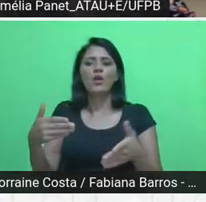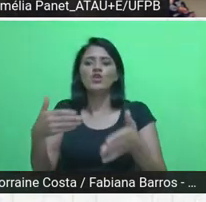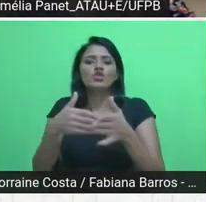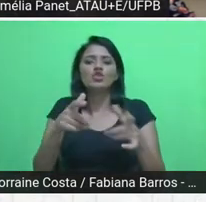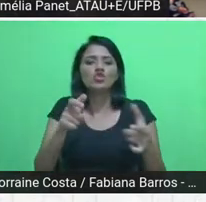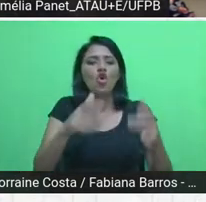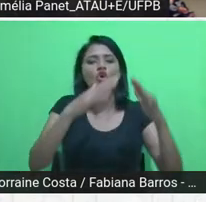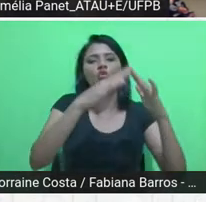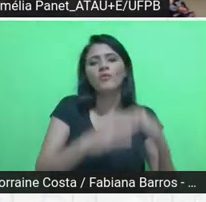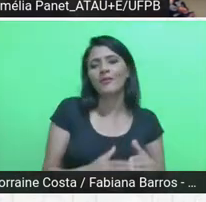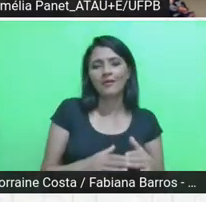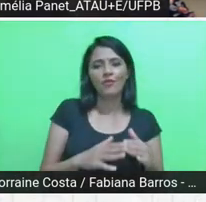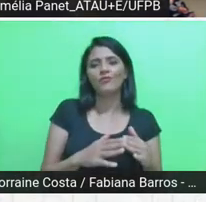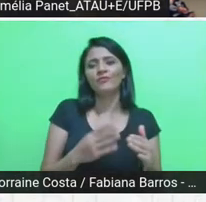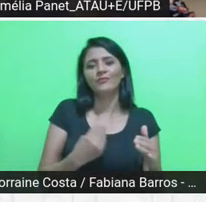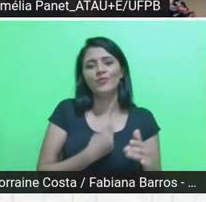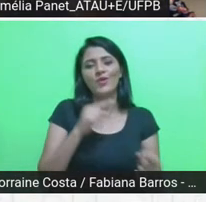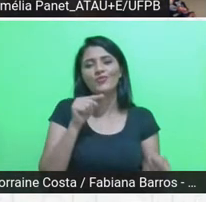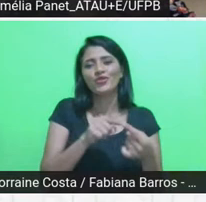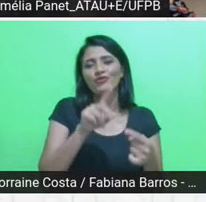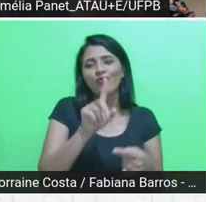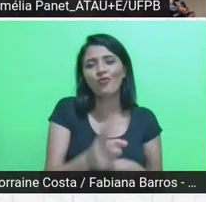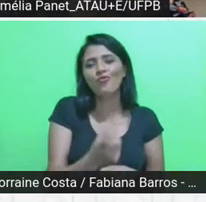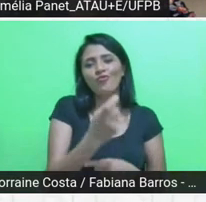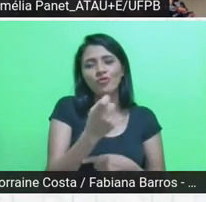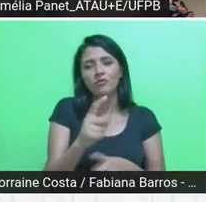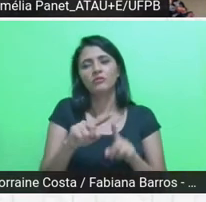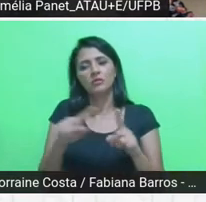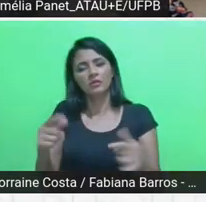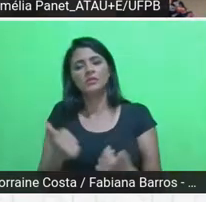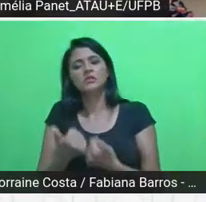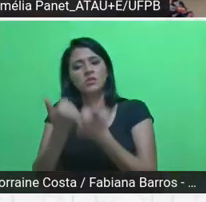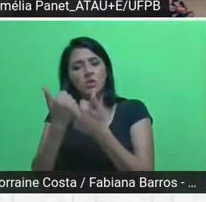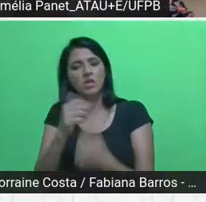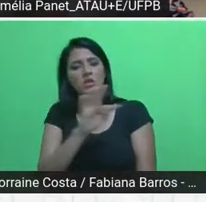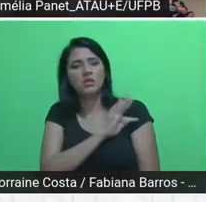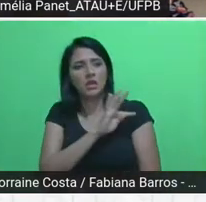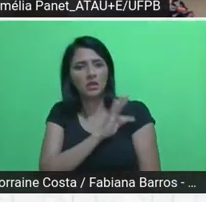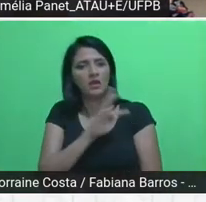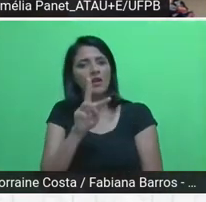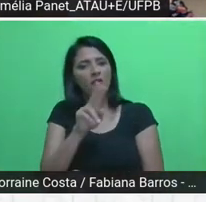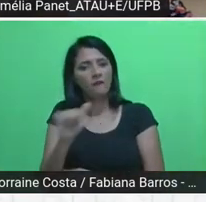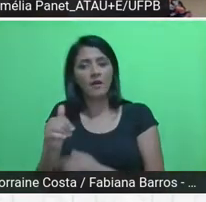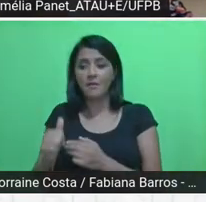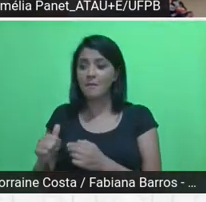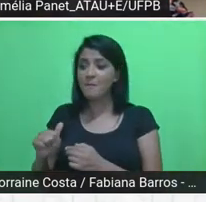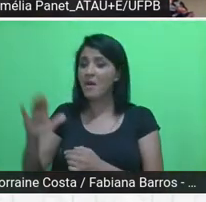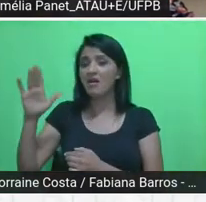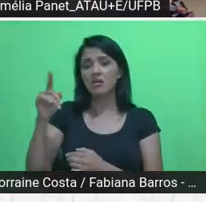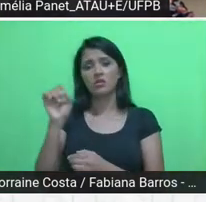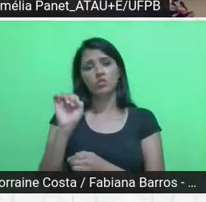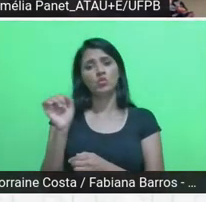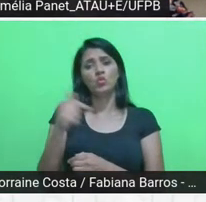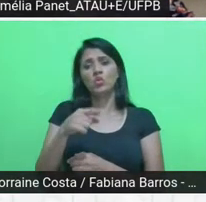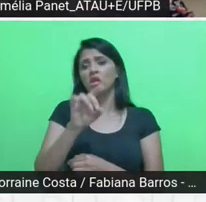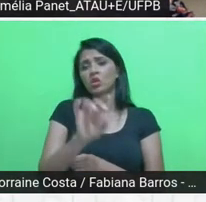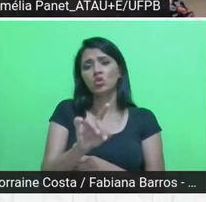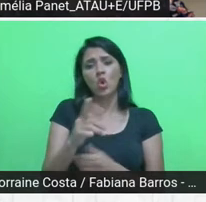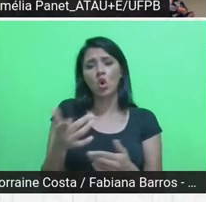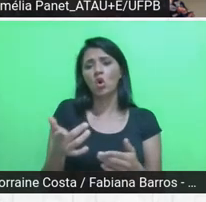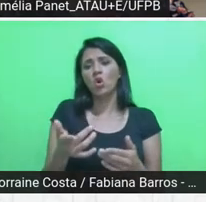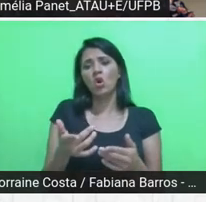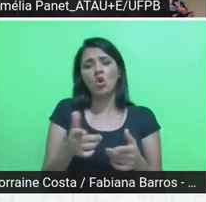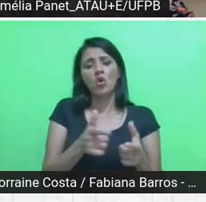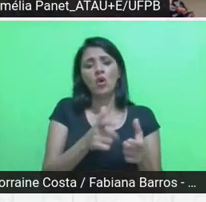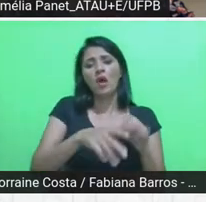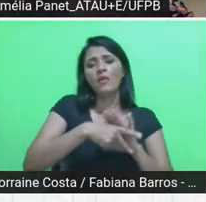Então, a assessoria técnica, ela vai muito além do que o campo da própria